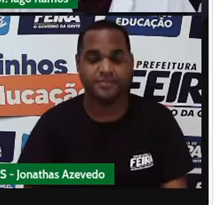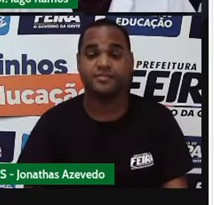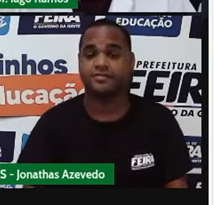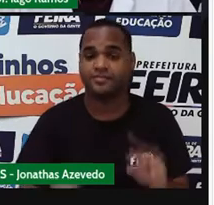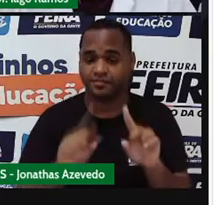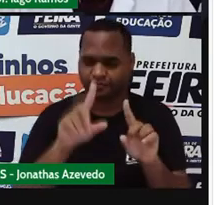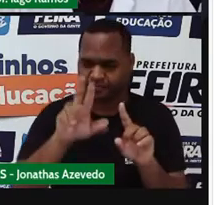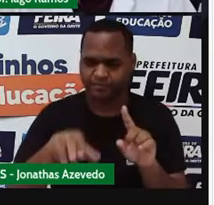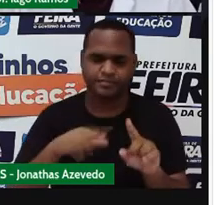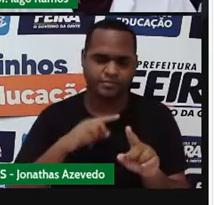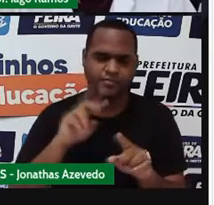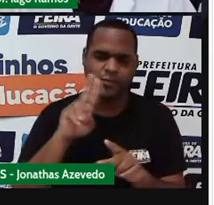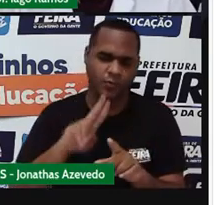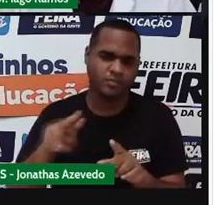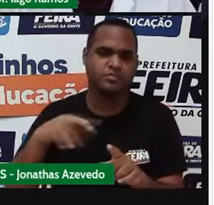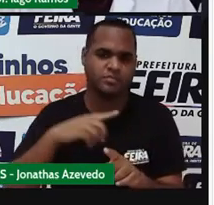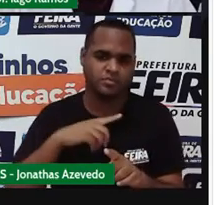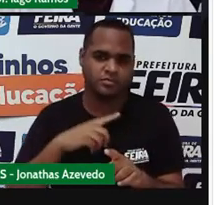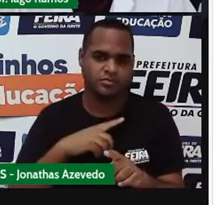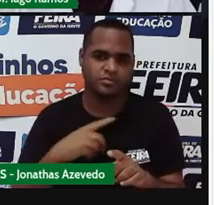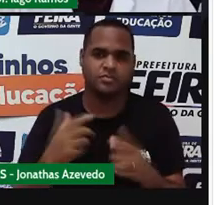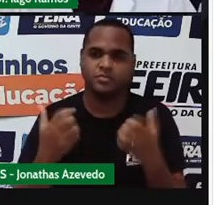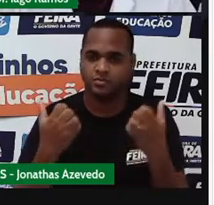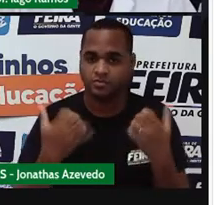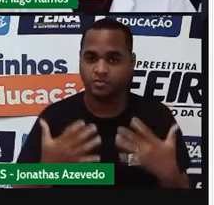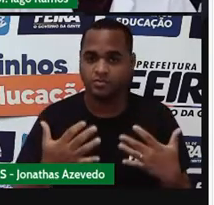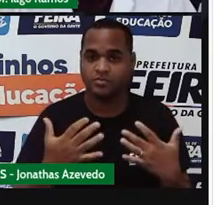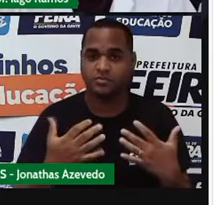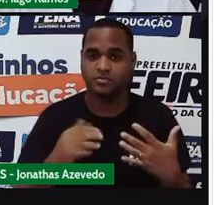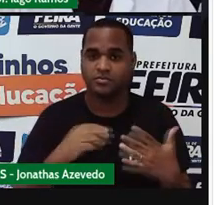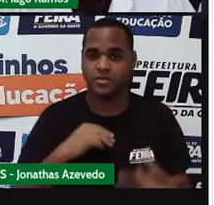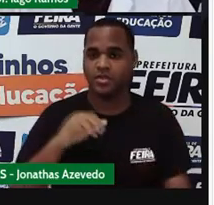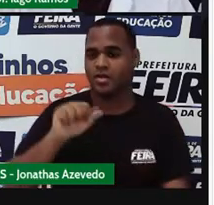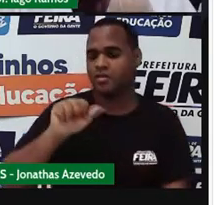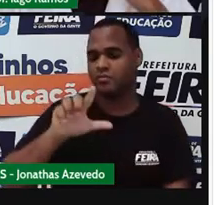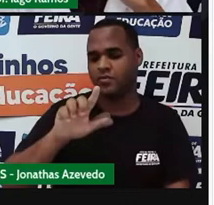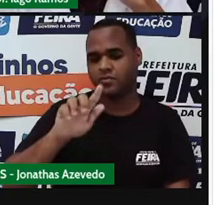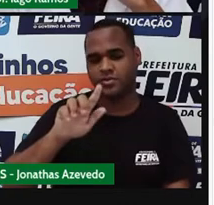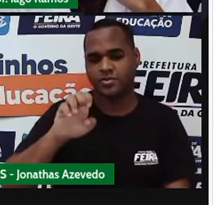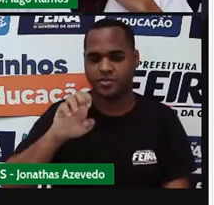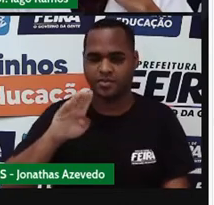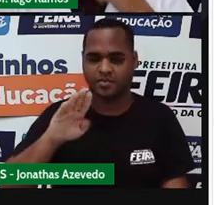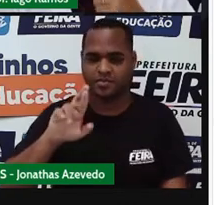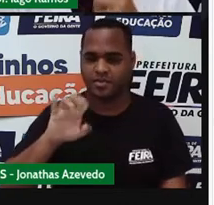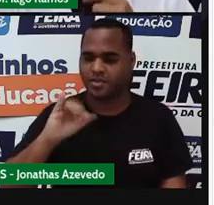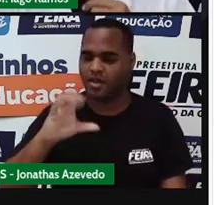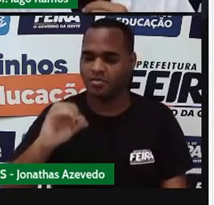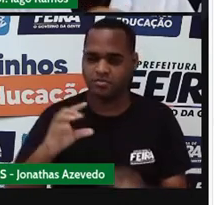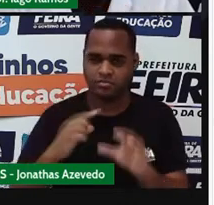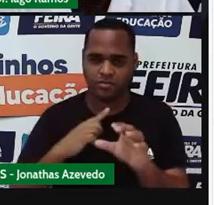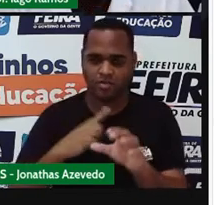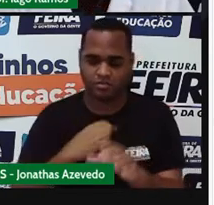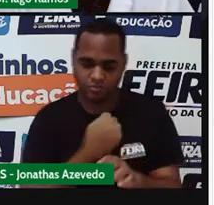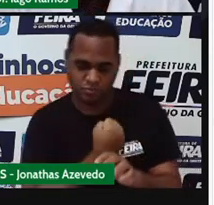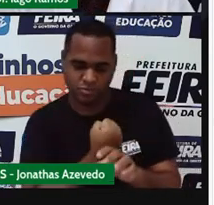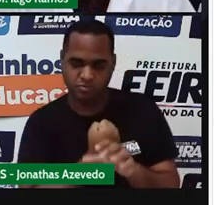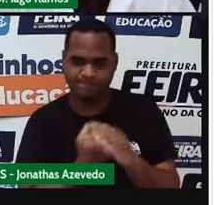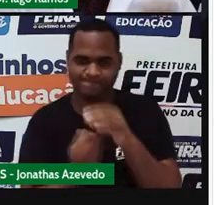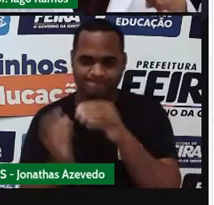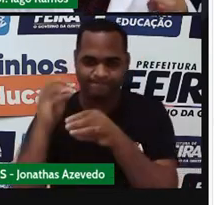usa, tá? É uma forma algébrica. Ou seja, esse x aqui